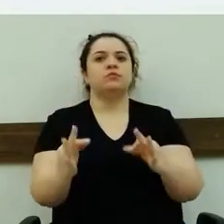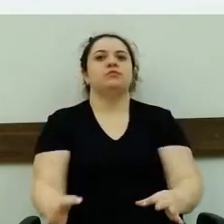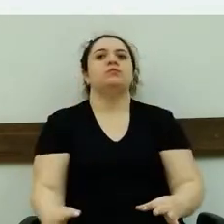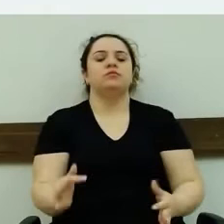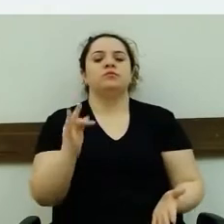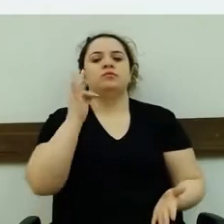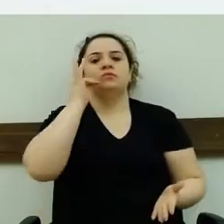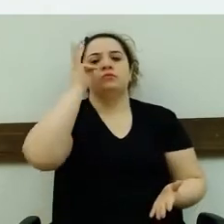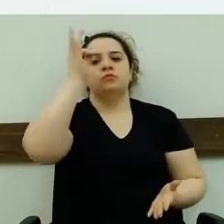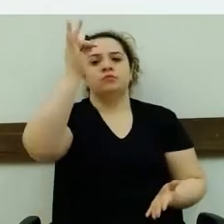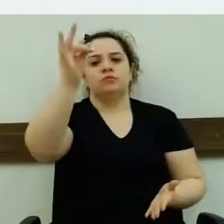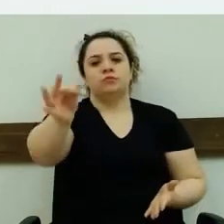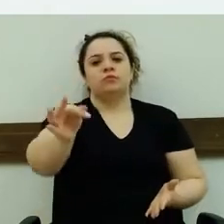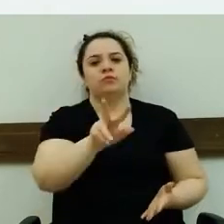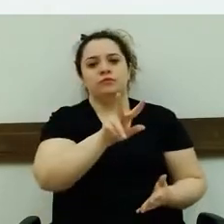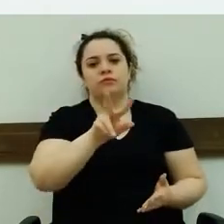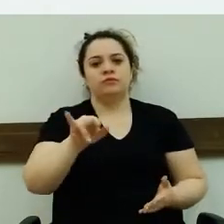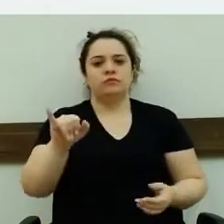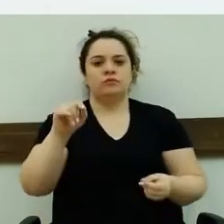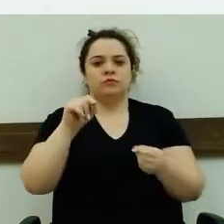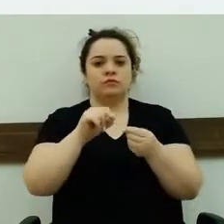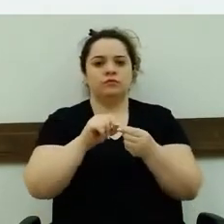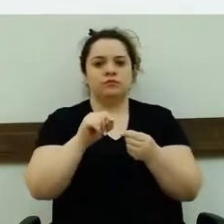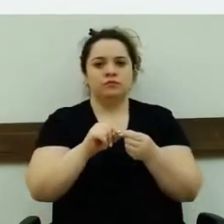se resultar em uma ação civil pública.